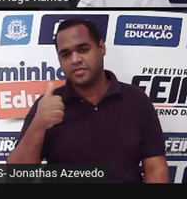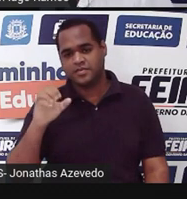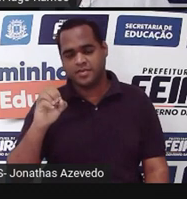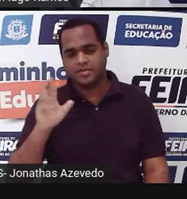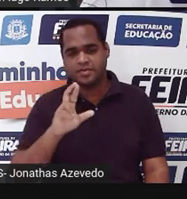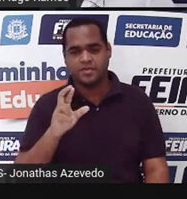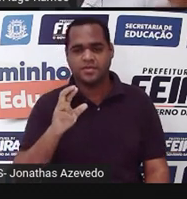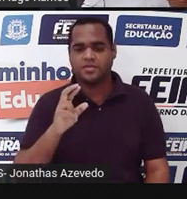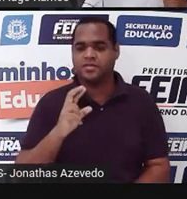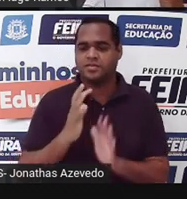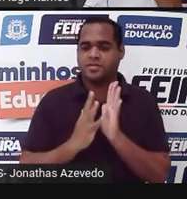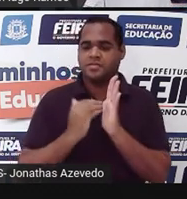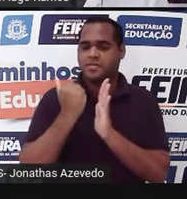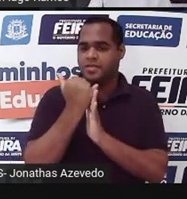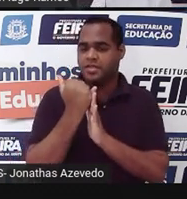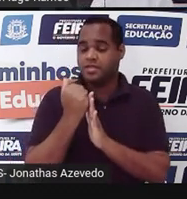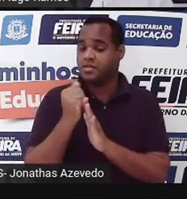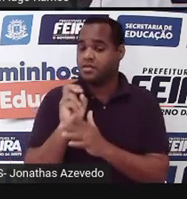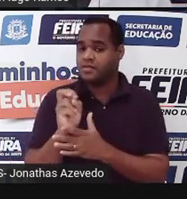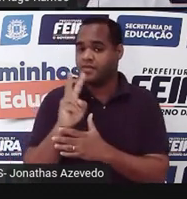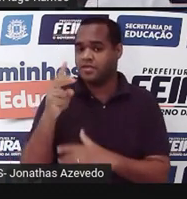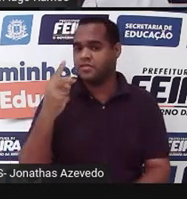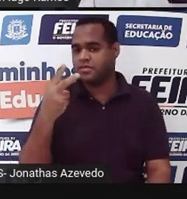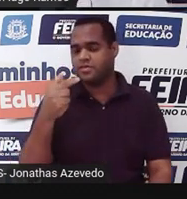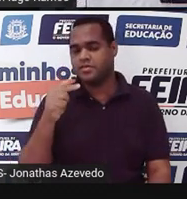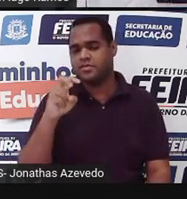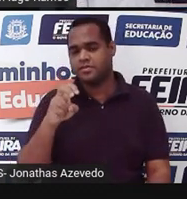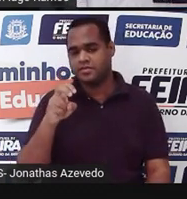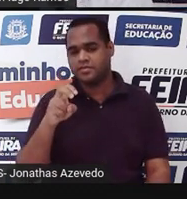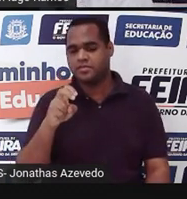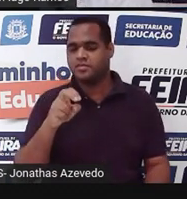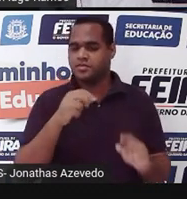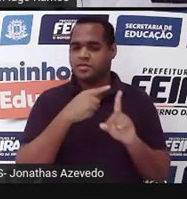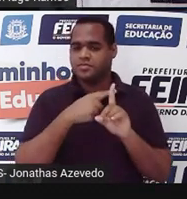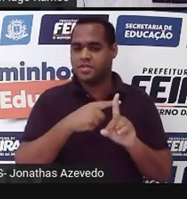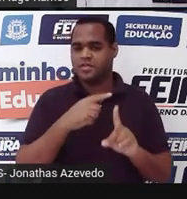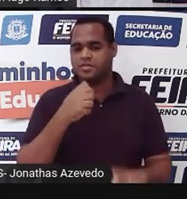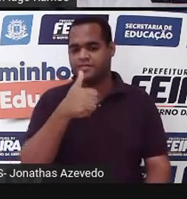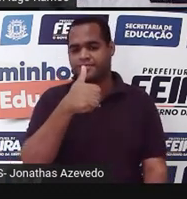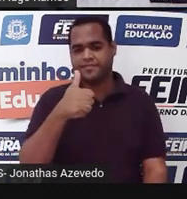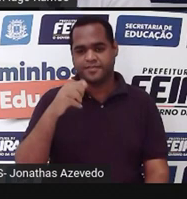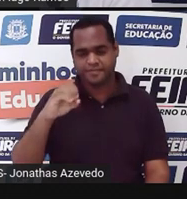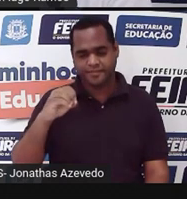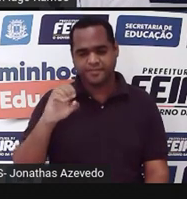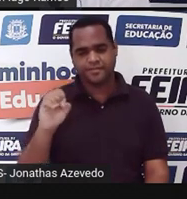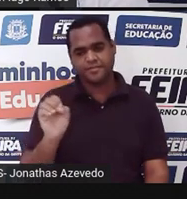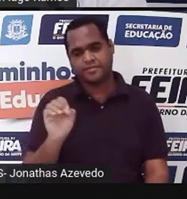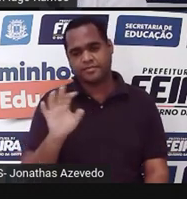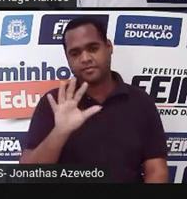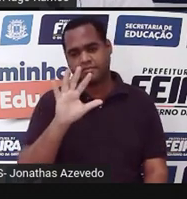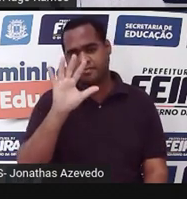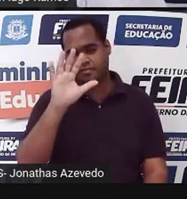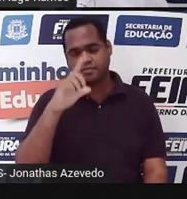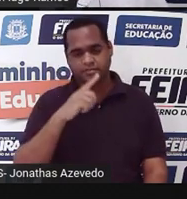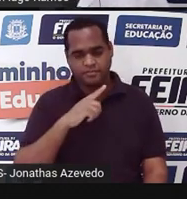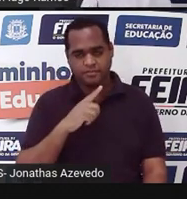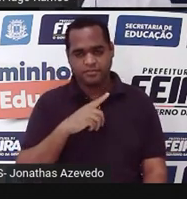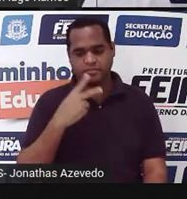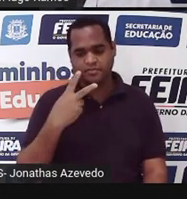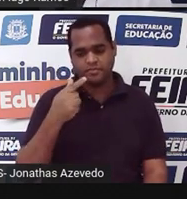aumentou. Ou seja, o produto estava valendo 275. Aumentou, ficou mais caro, né? Ou seja,